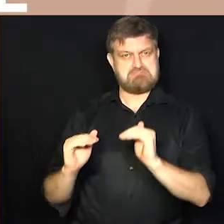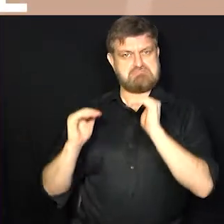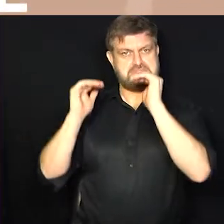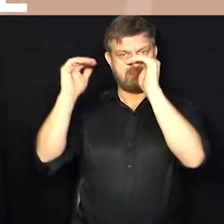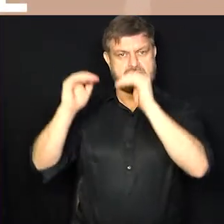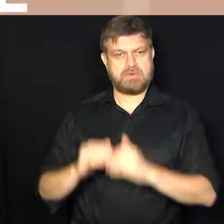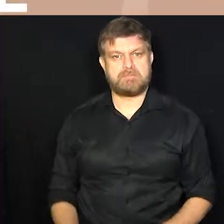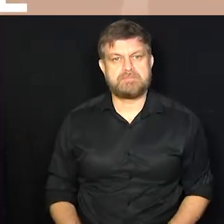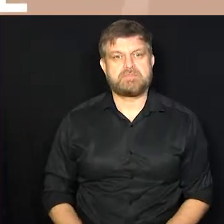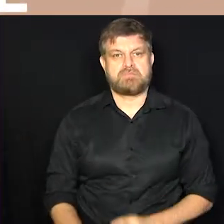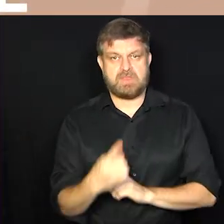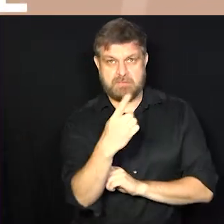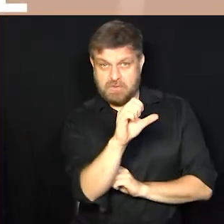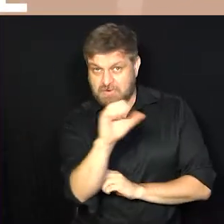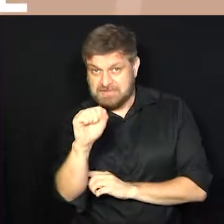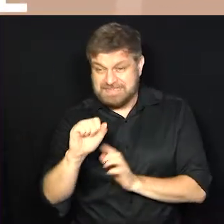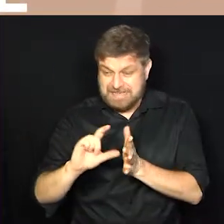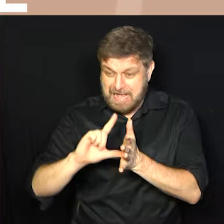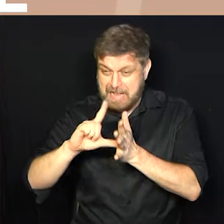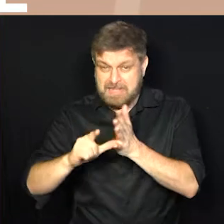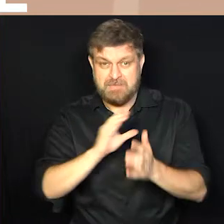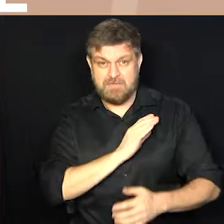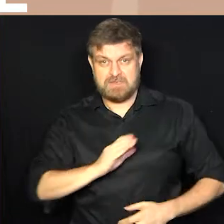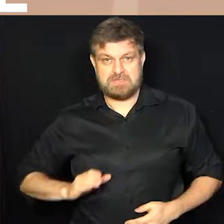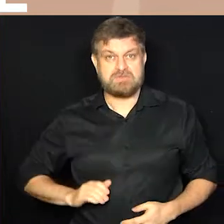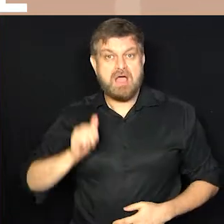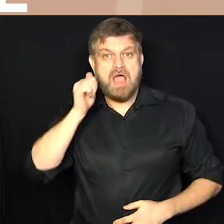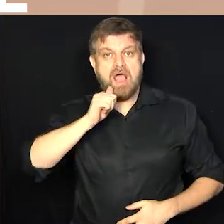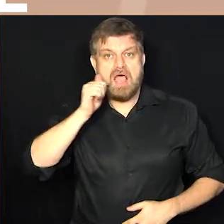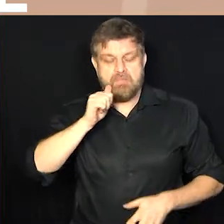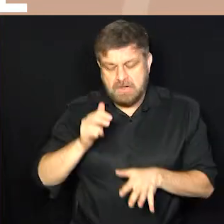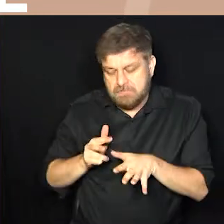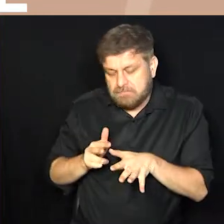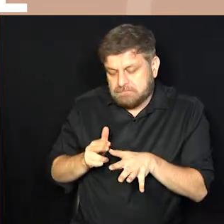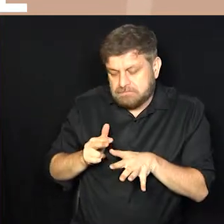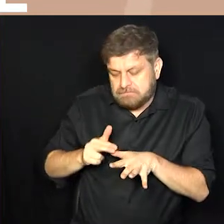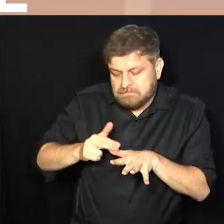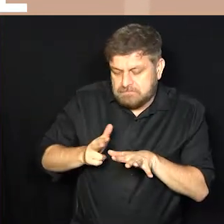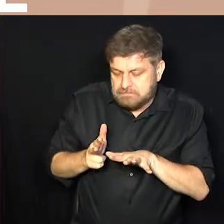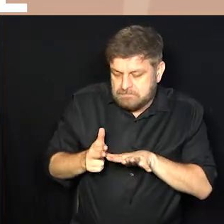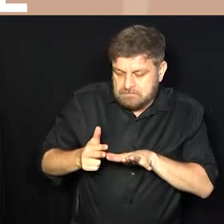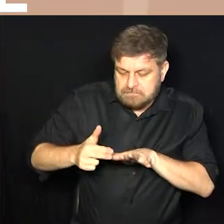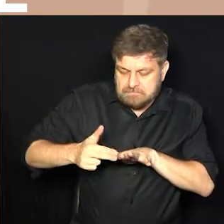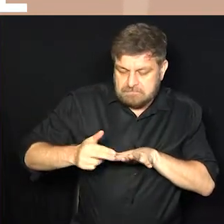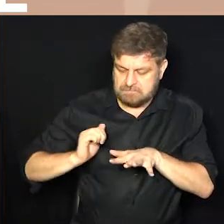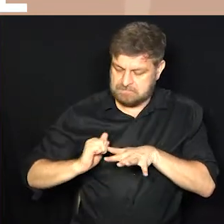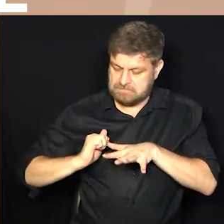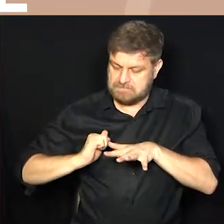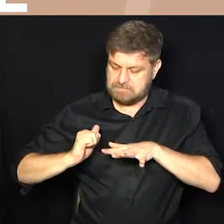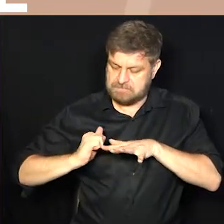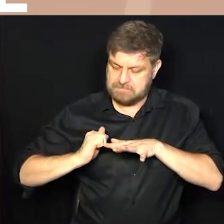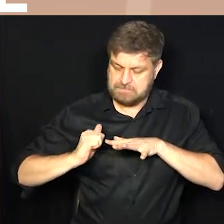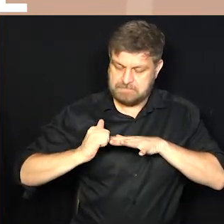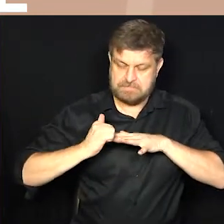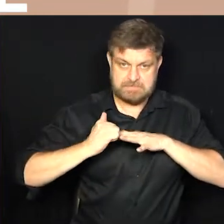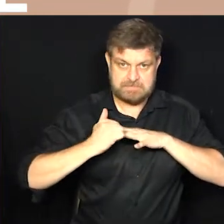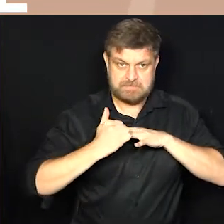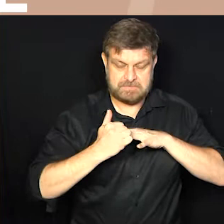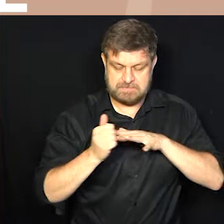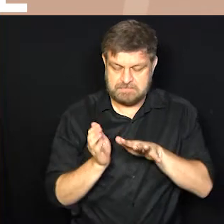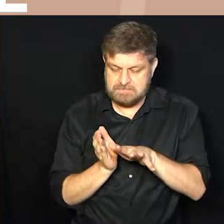de Cristo, as unhas femininas apresentavam-se curtas, moldadas, a lima, levemente